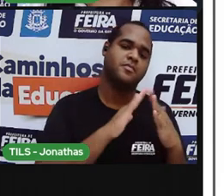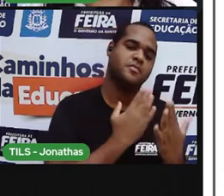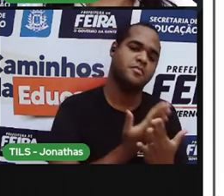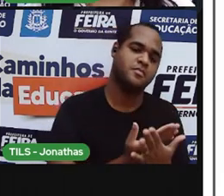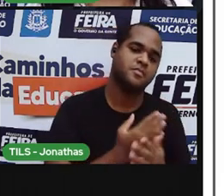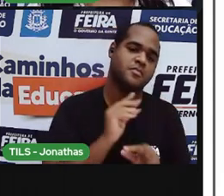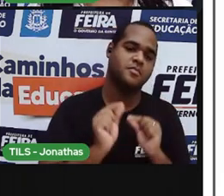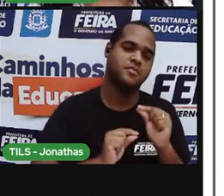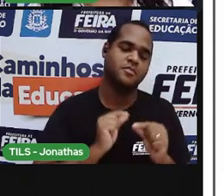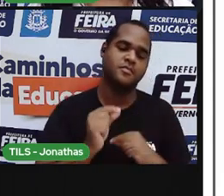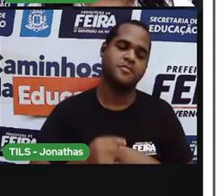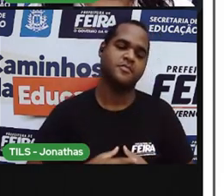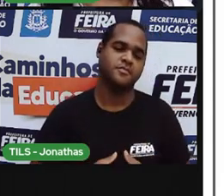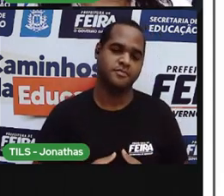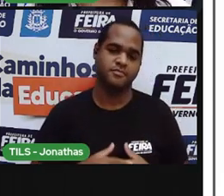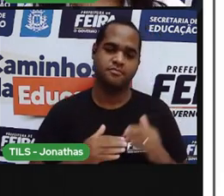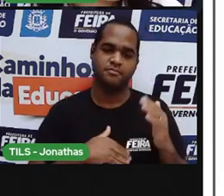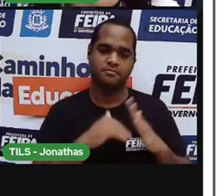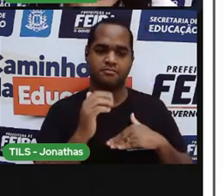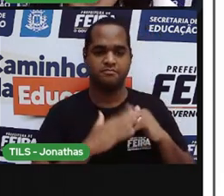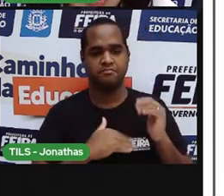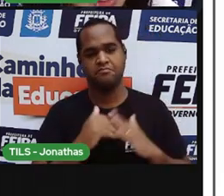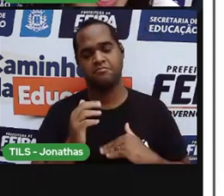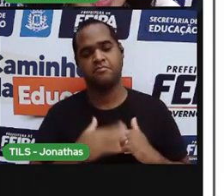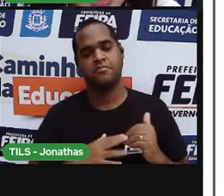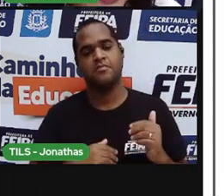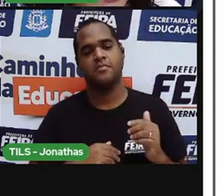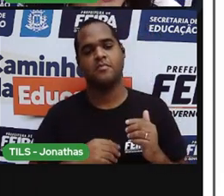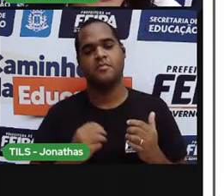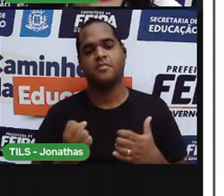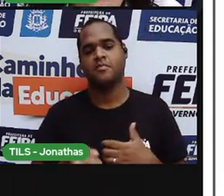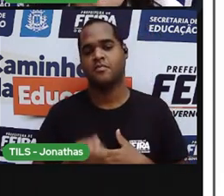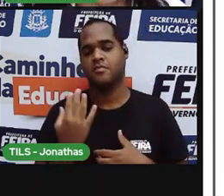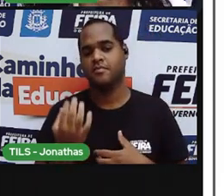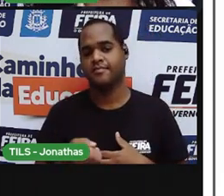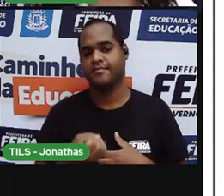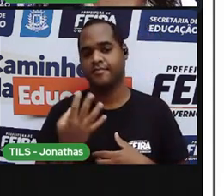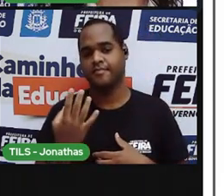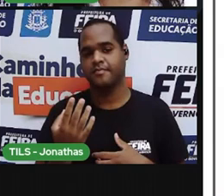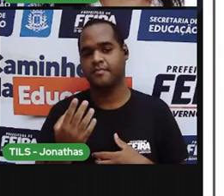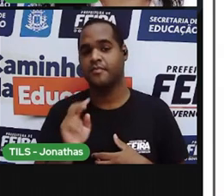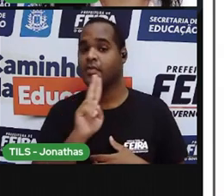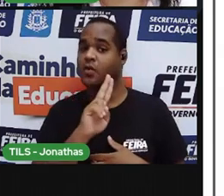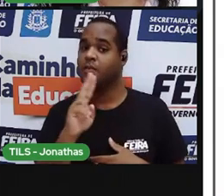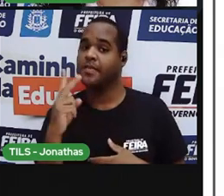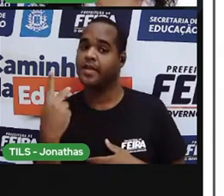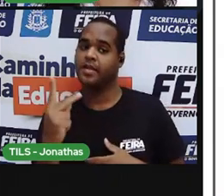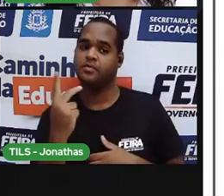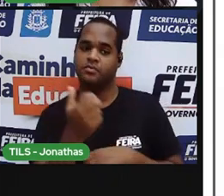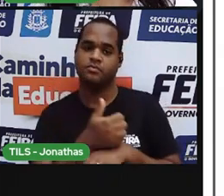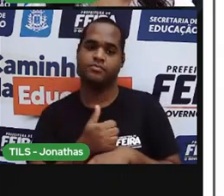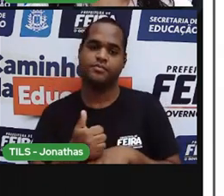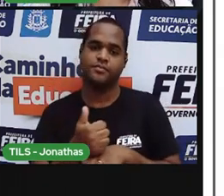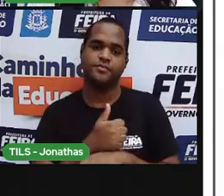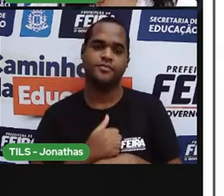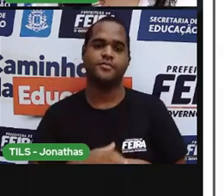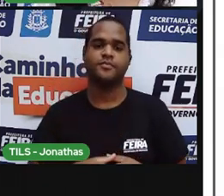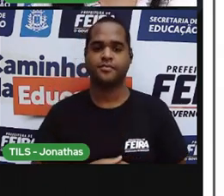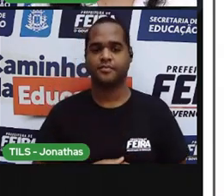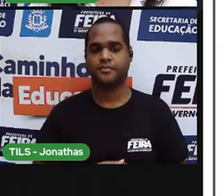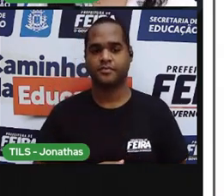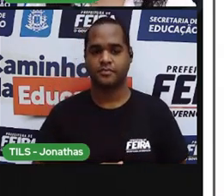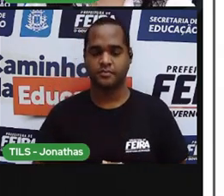quantos profissionais trabalham lá? Mas não é a quantidade que nós vamos utilizar, é o nome da própria escola. Vamos